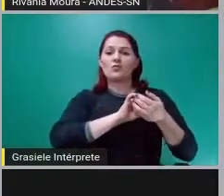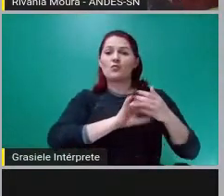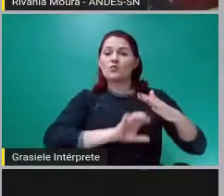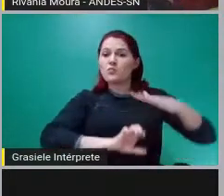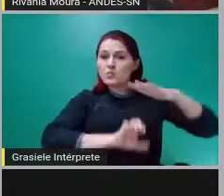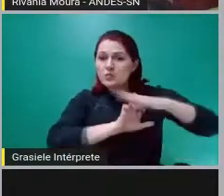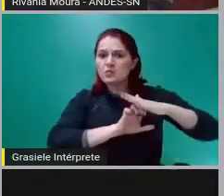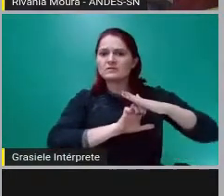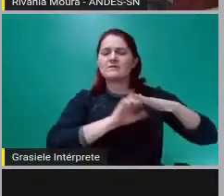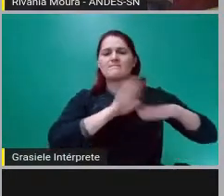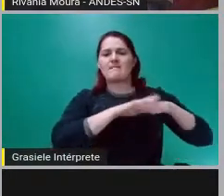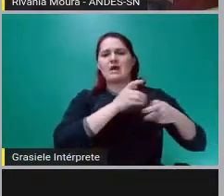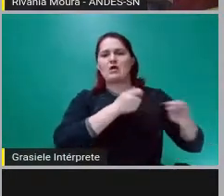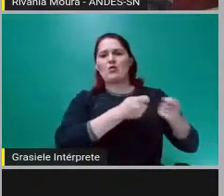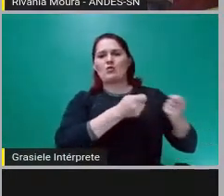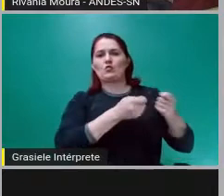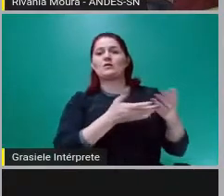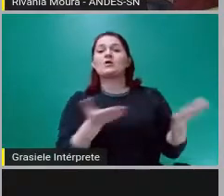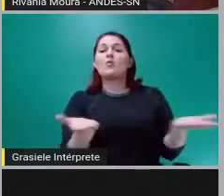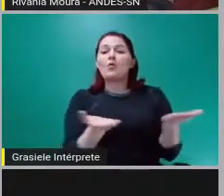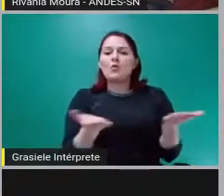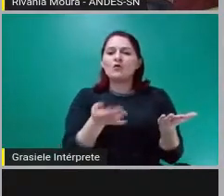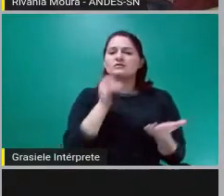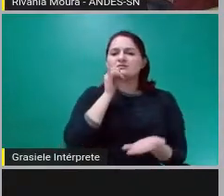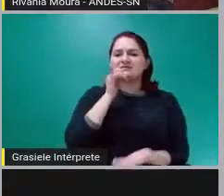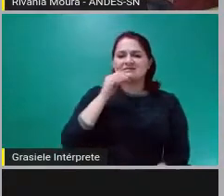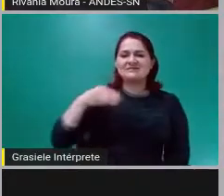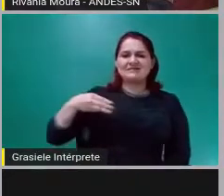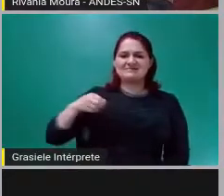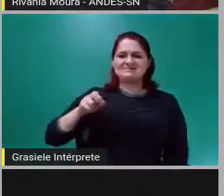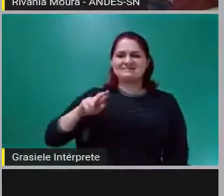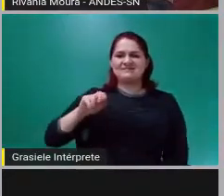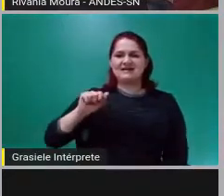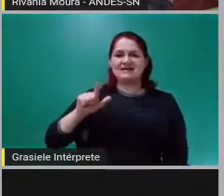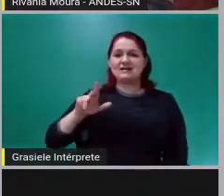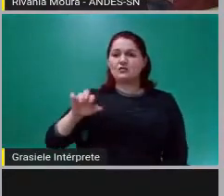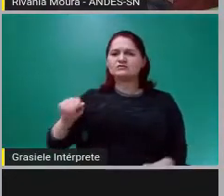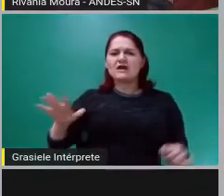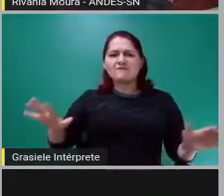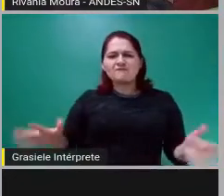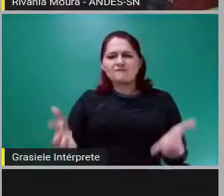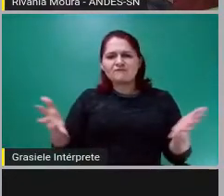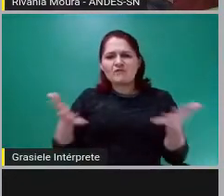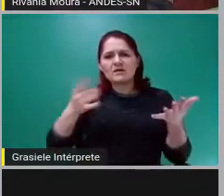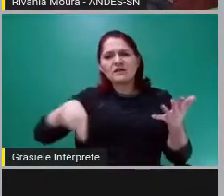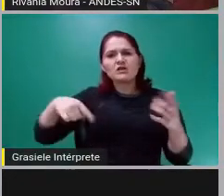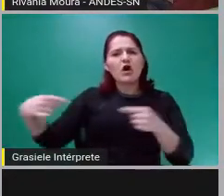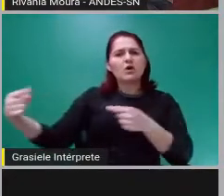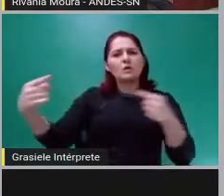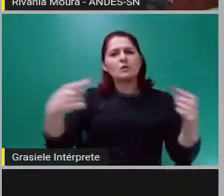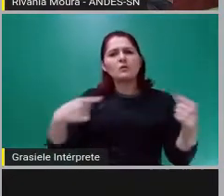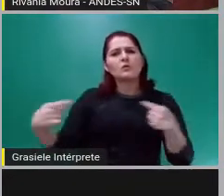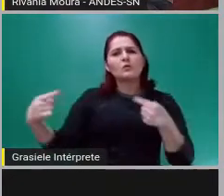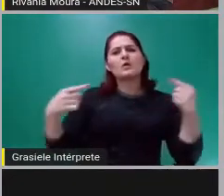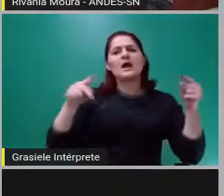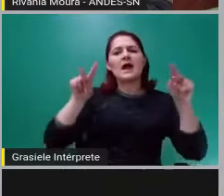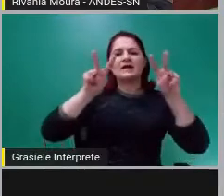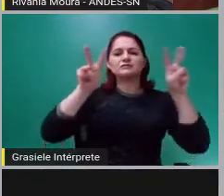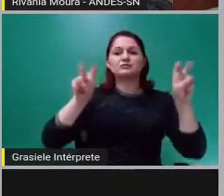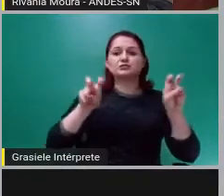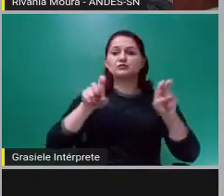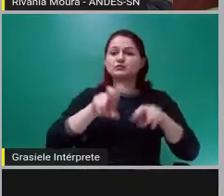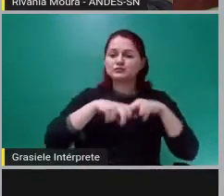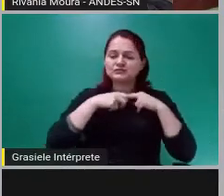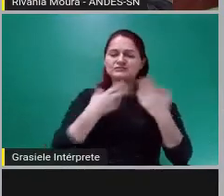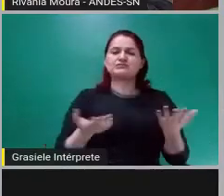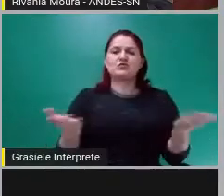fomentar o debate. Então, tenho muito orgulho de participar desta atividade com meus companheiros de mesa e com